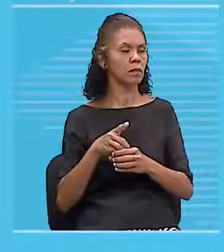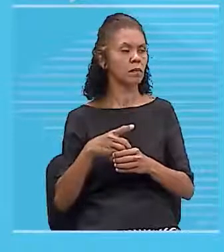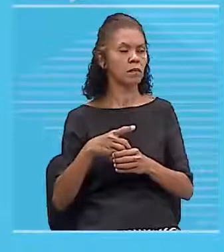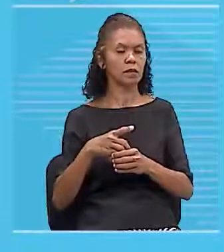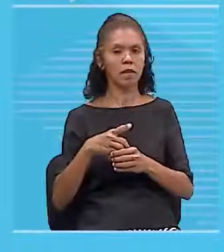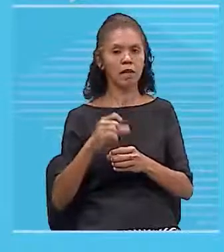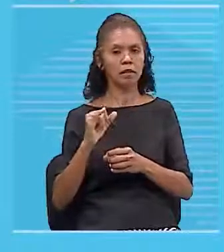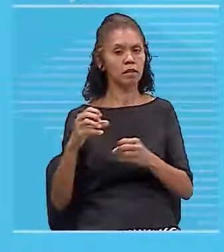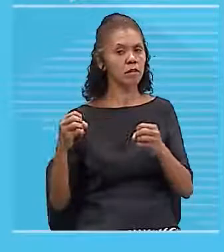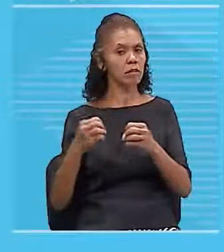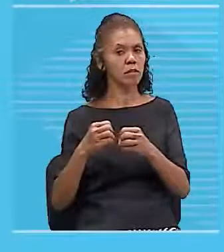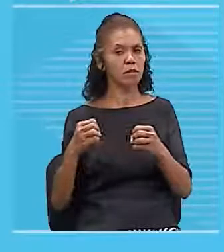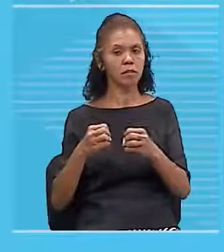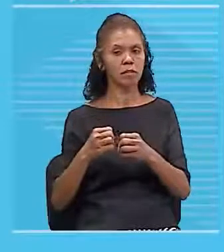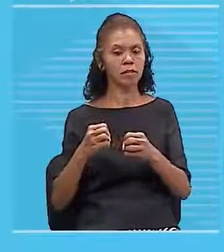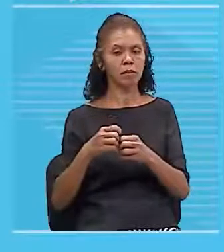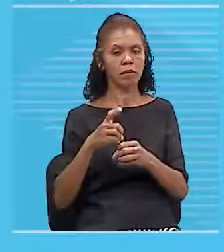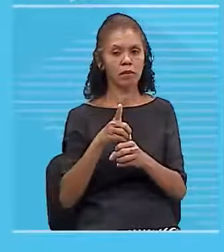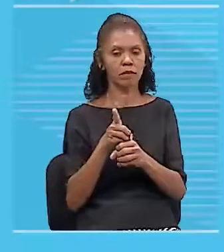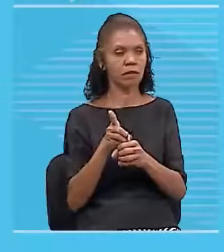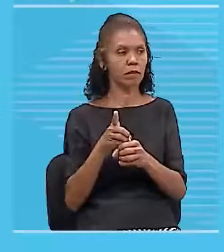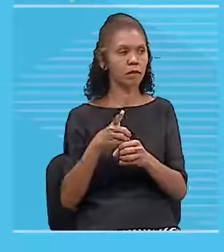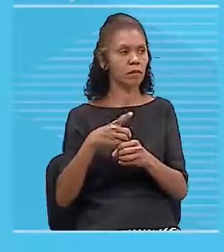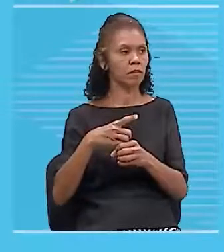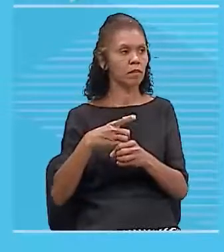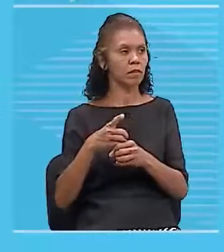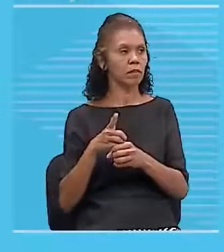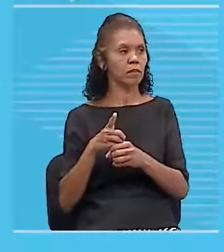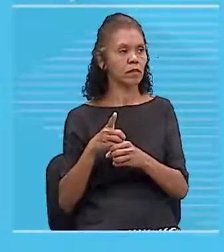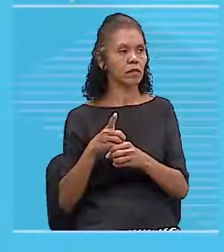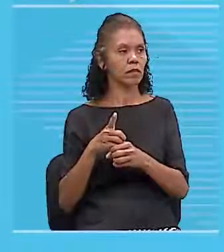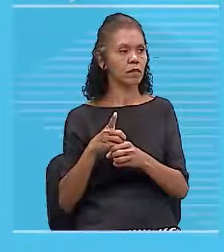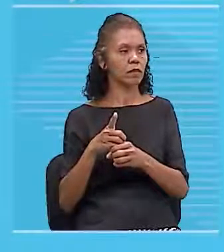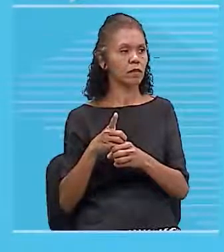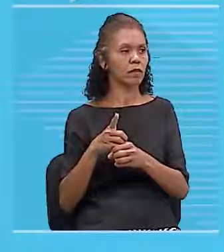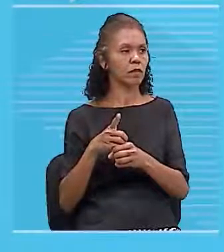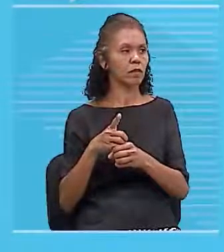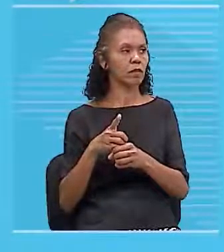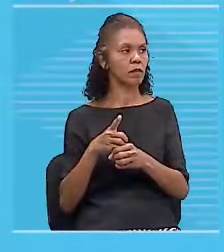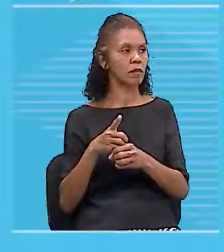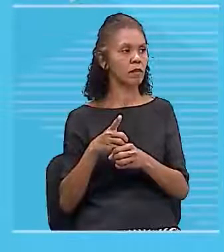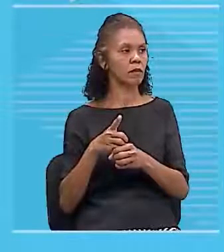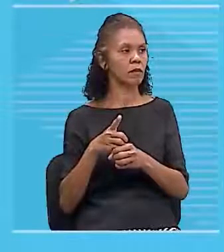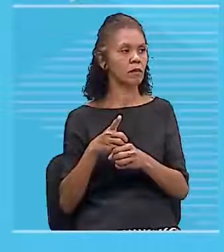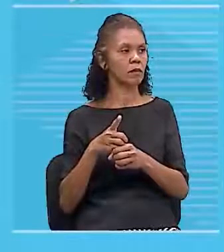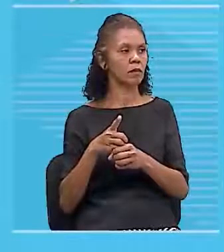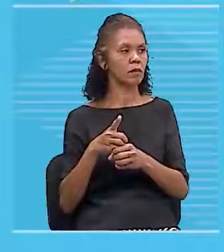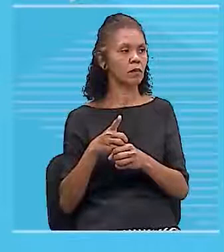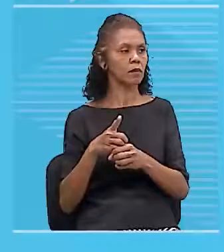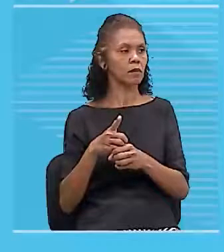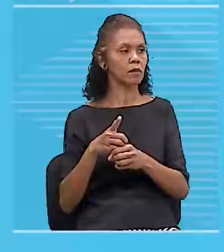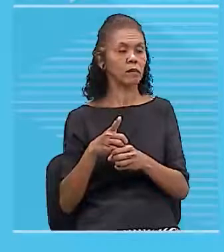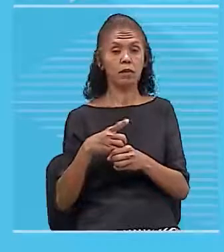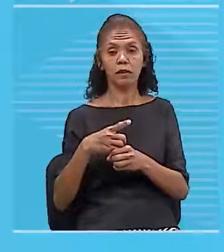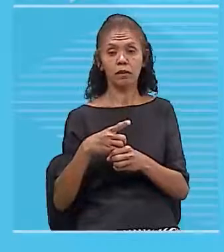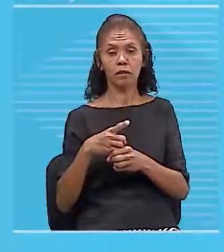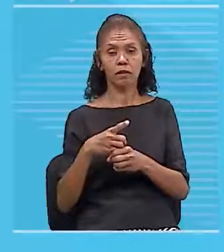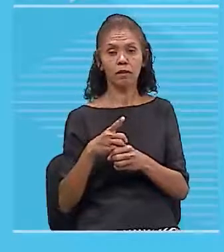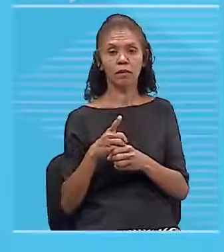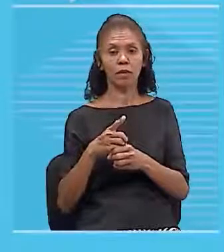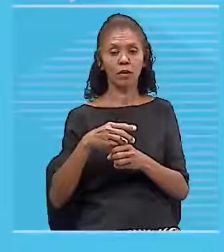circuito, a bússola se sentia atraída apenas pelo norte e pelo sul da Terra,